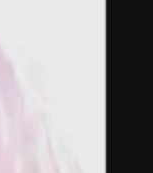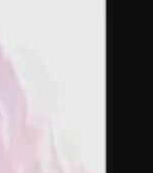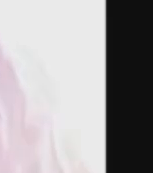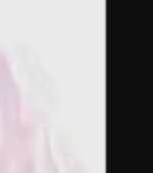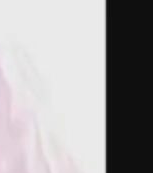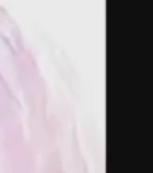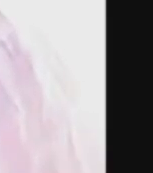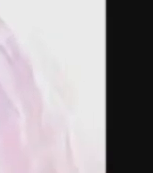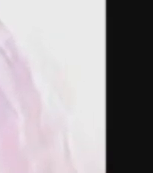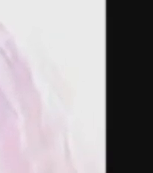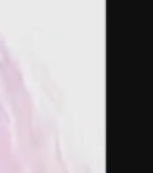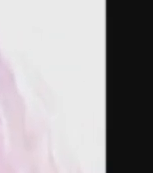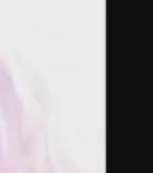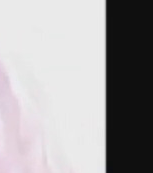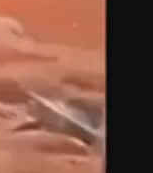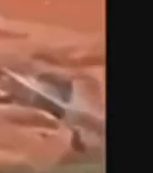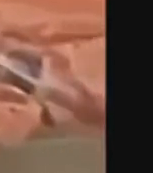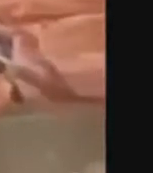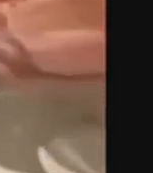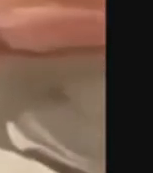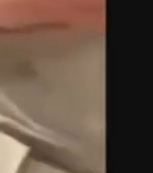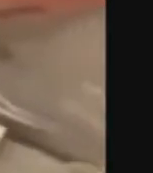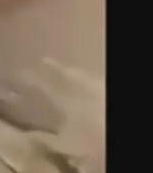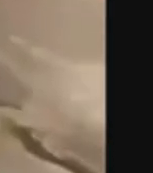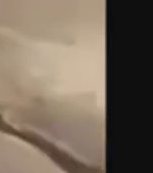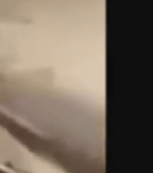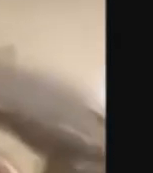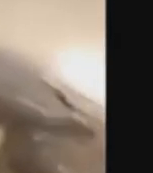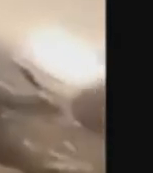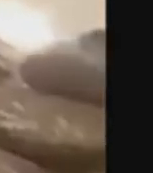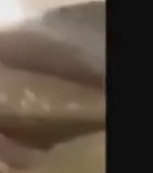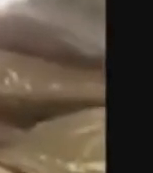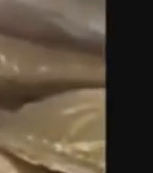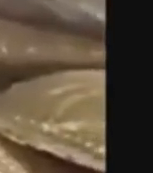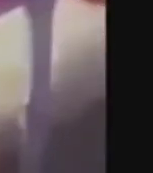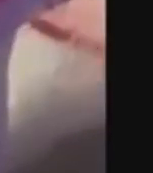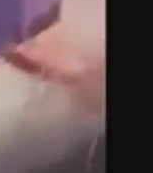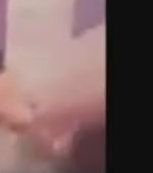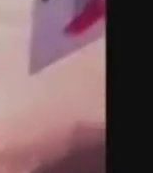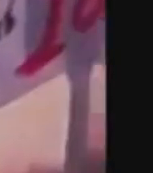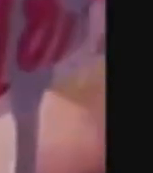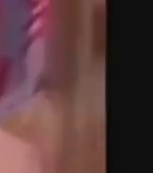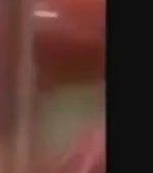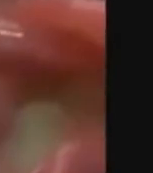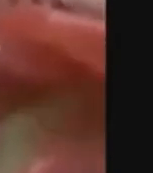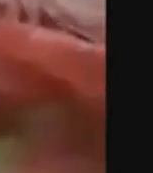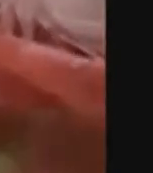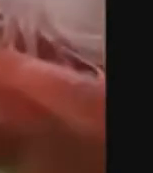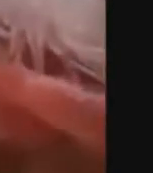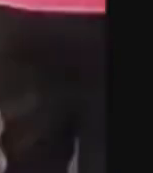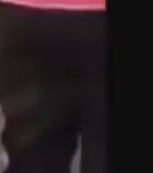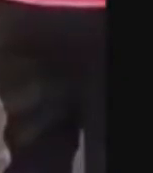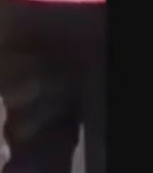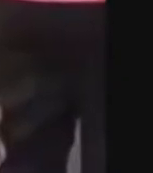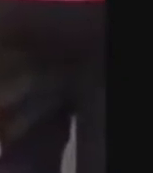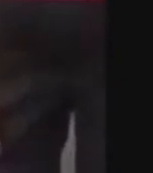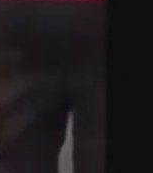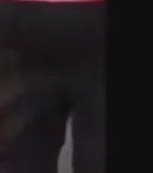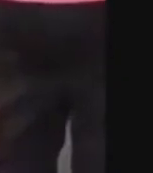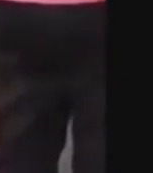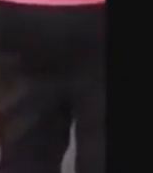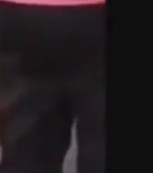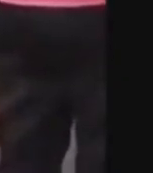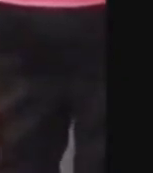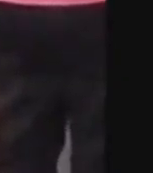indispensável fazer esse tipo de análise. Ainda com base no resultado do DNA, uma investigação será aberta para identificar se a